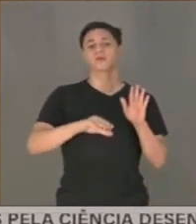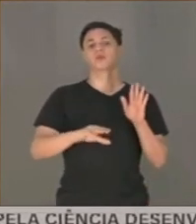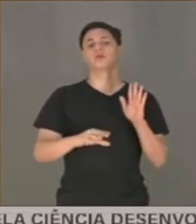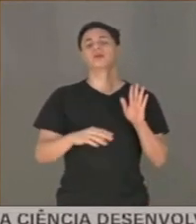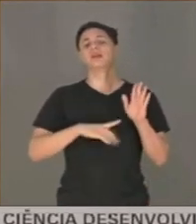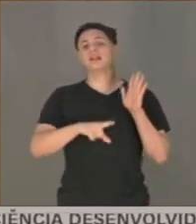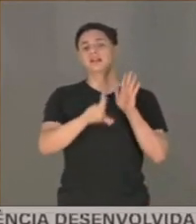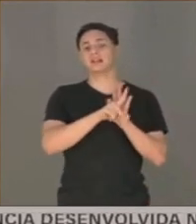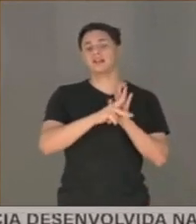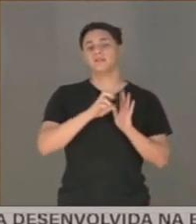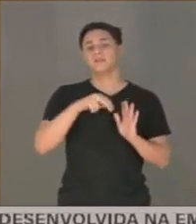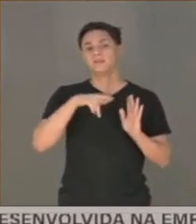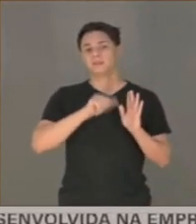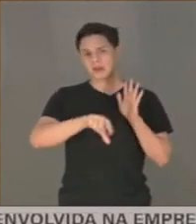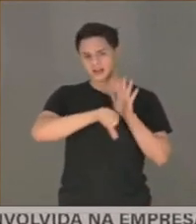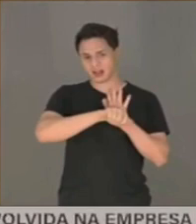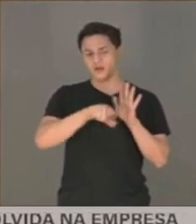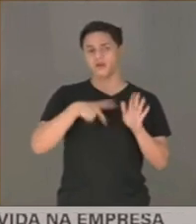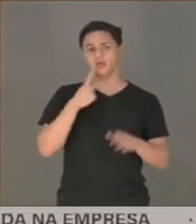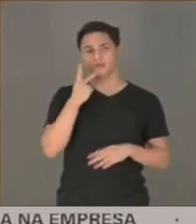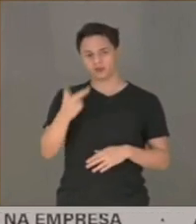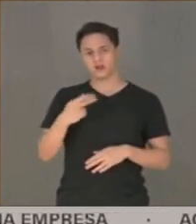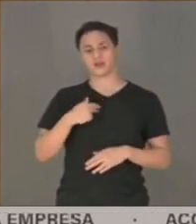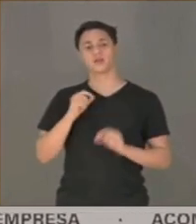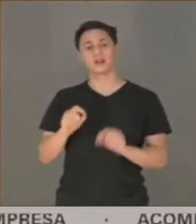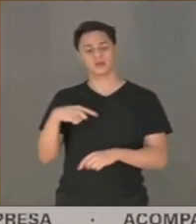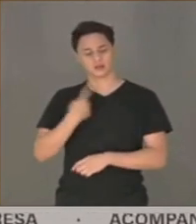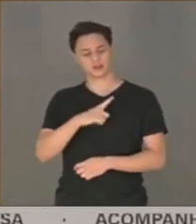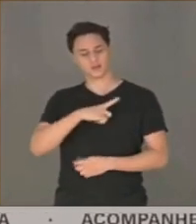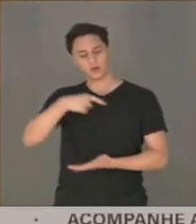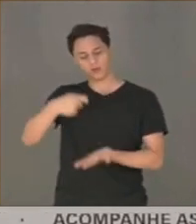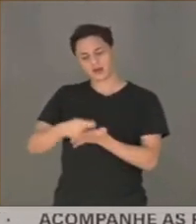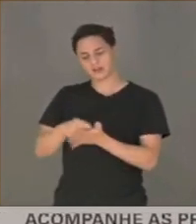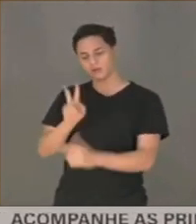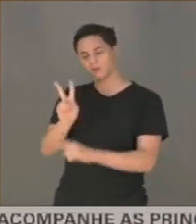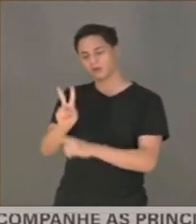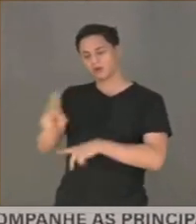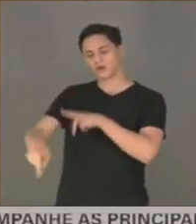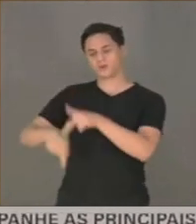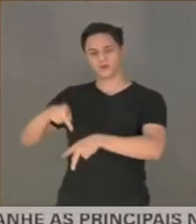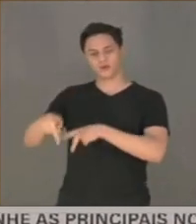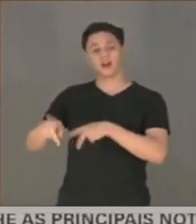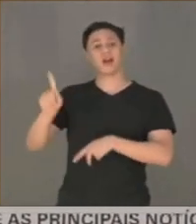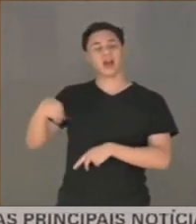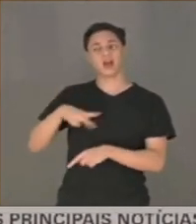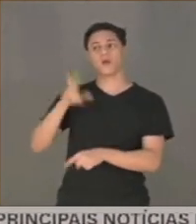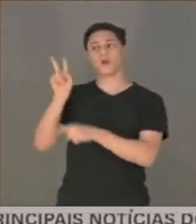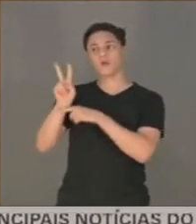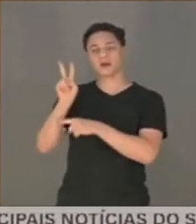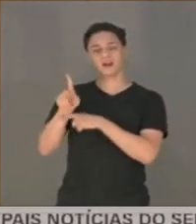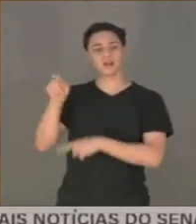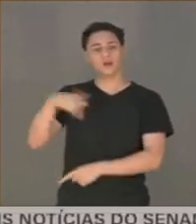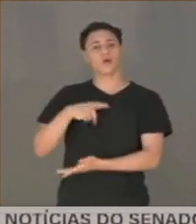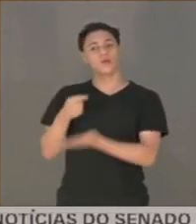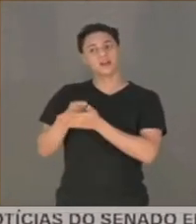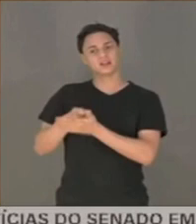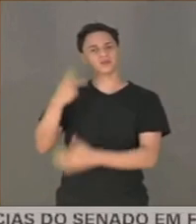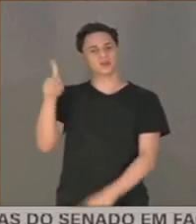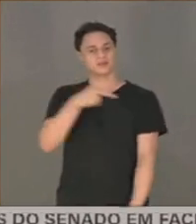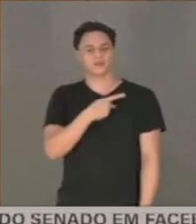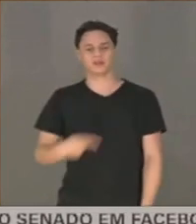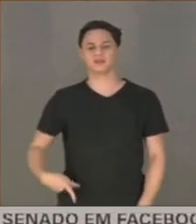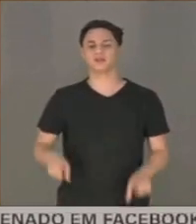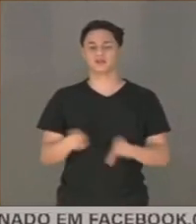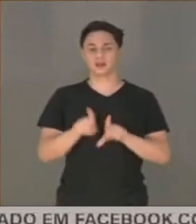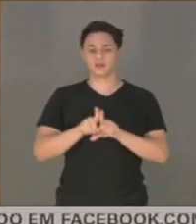que a omissão é penalmente relevante quando a gente tem, por lei, a obrigação de proteção, vigilância e cuidado. E essa é a obrigação do Estado brasileiro preservar a vida